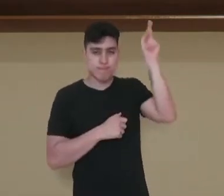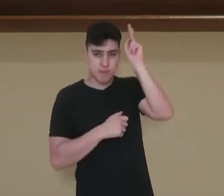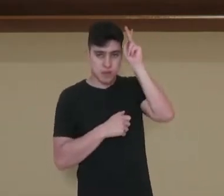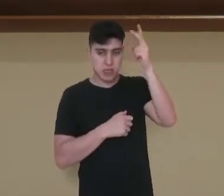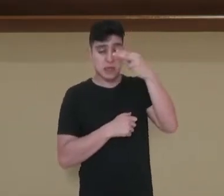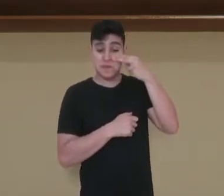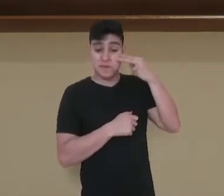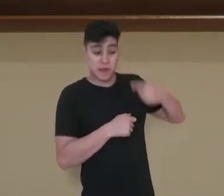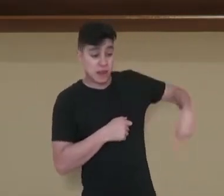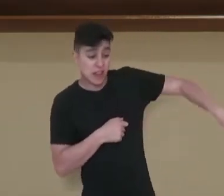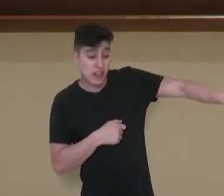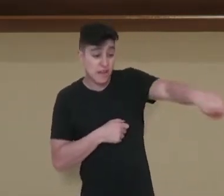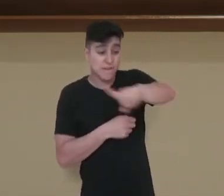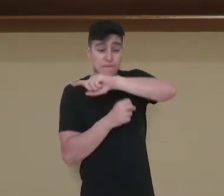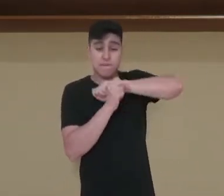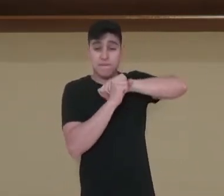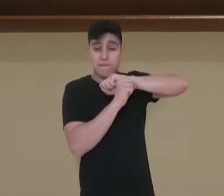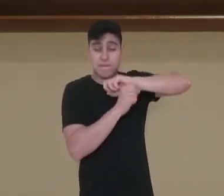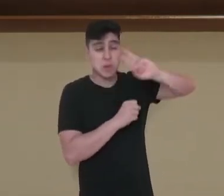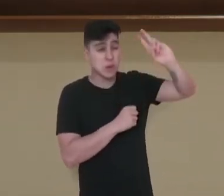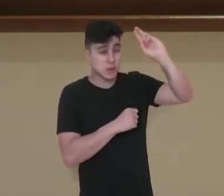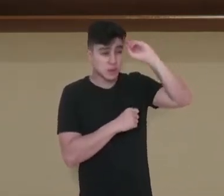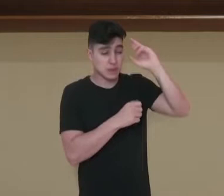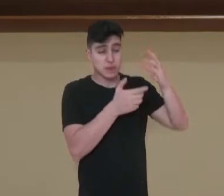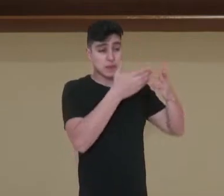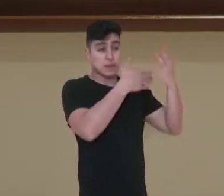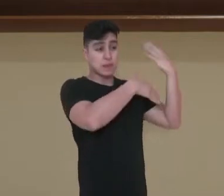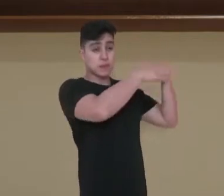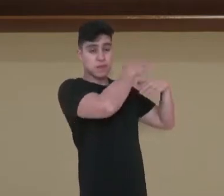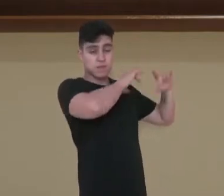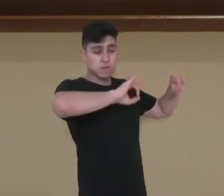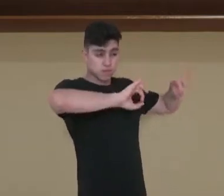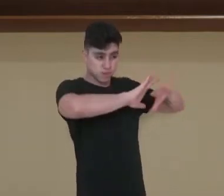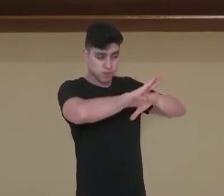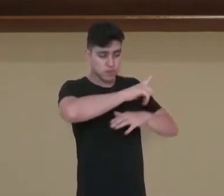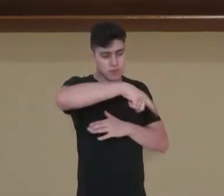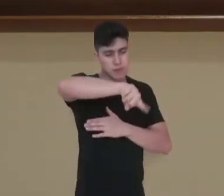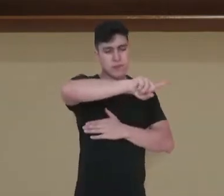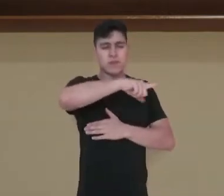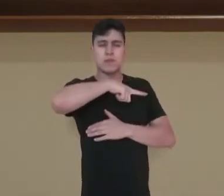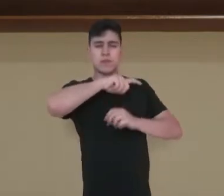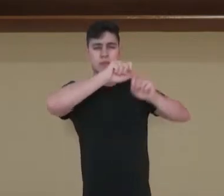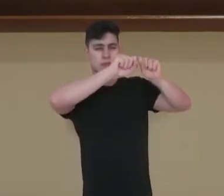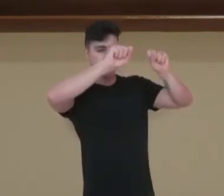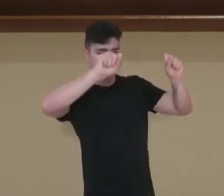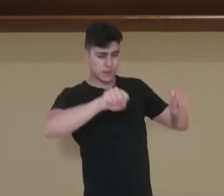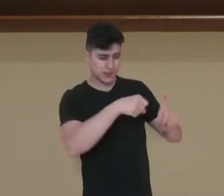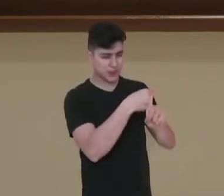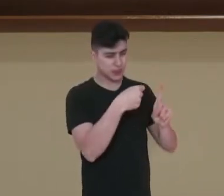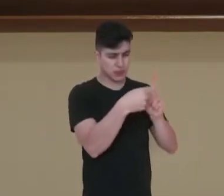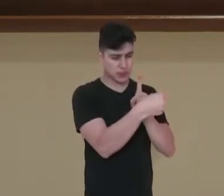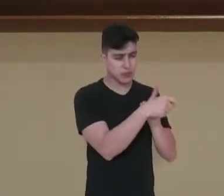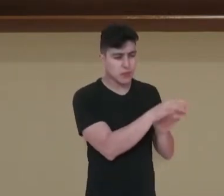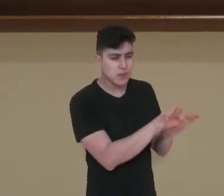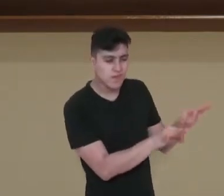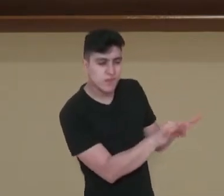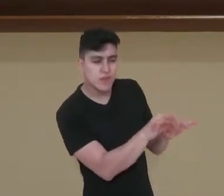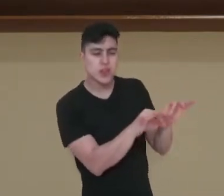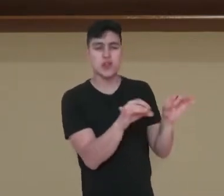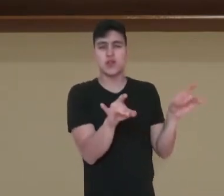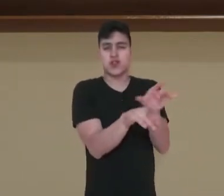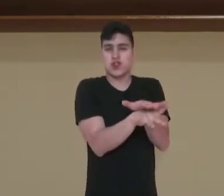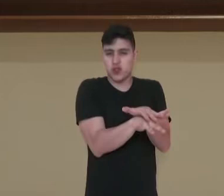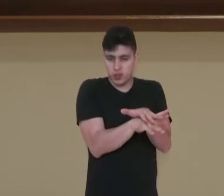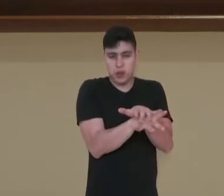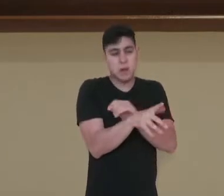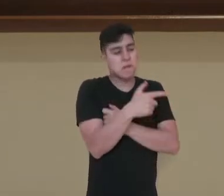a sua cultura. Eles já tinham o seu sistema de sociedade, se assim posso dizer, por estruturado,